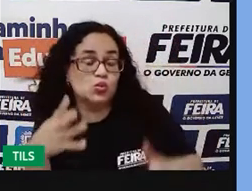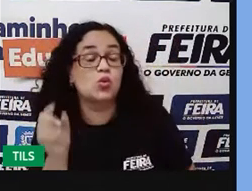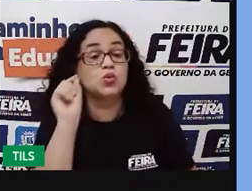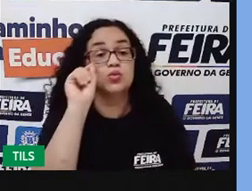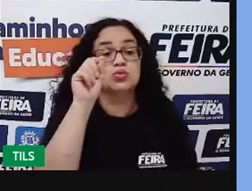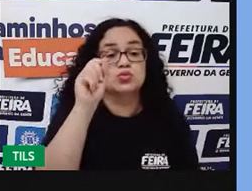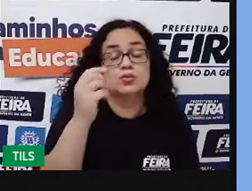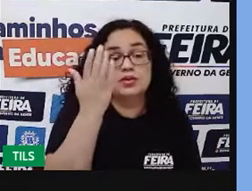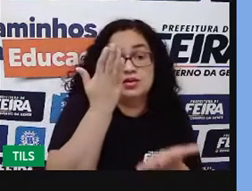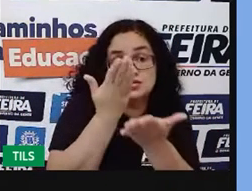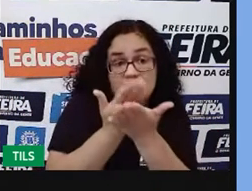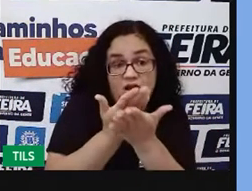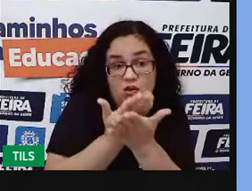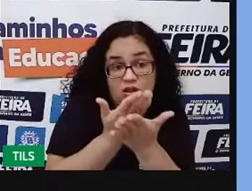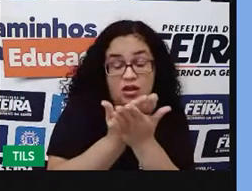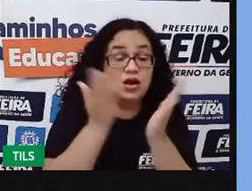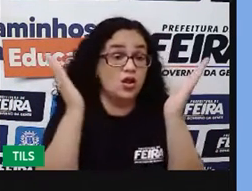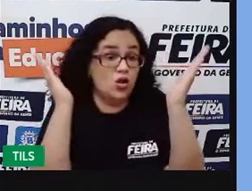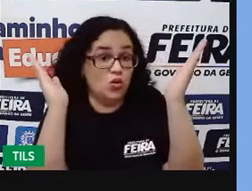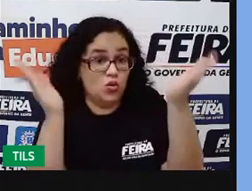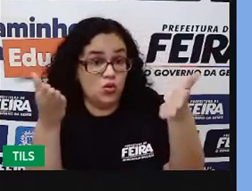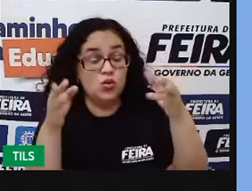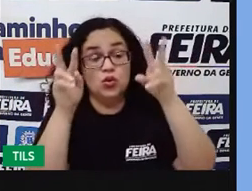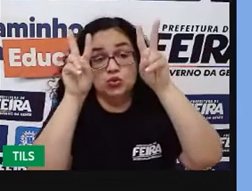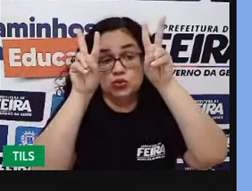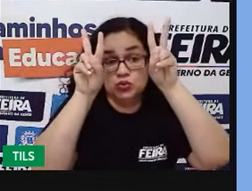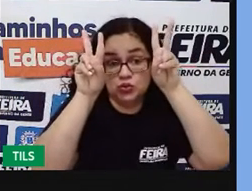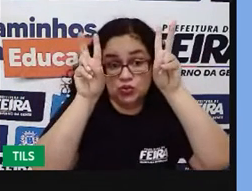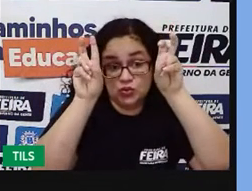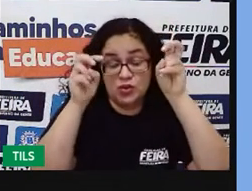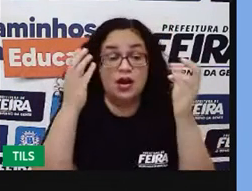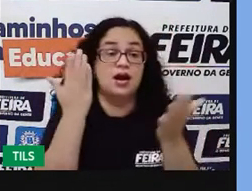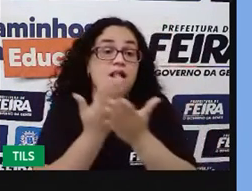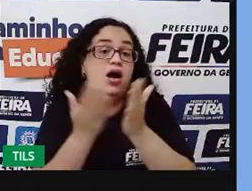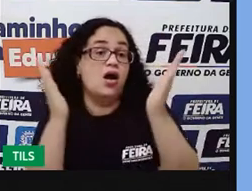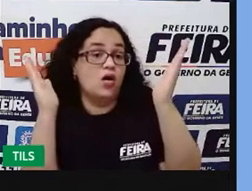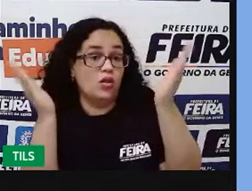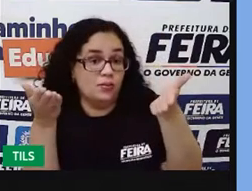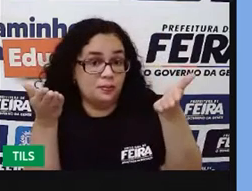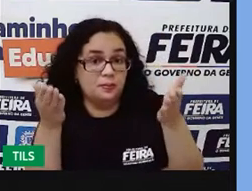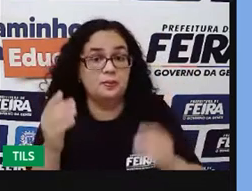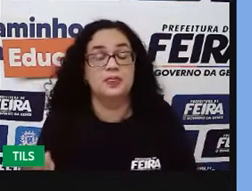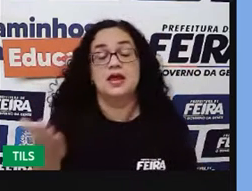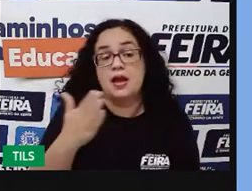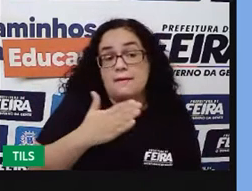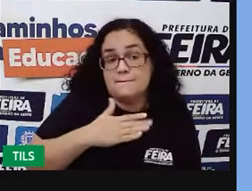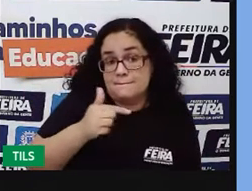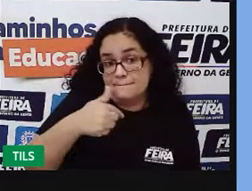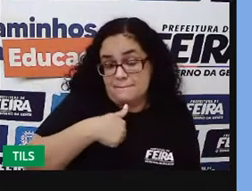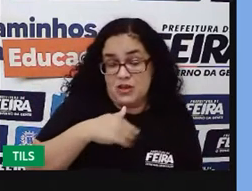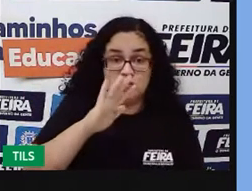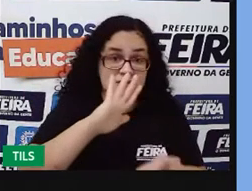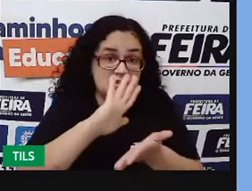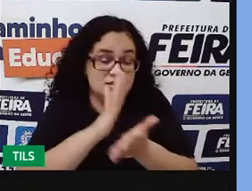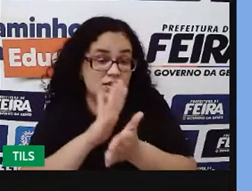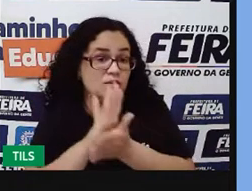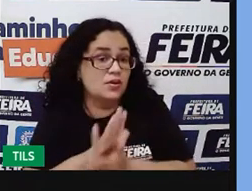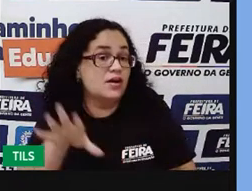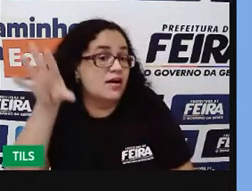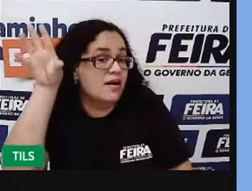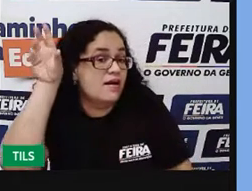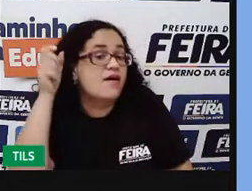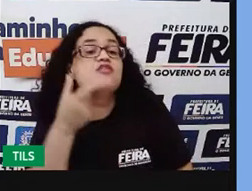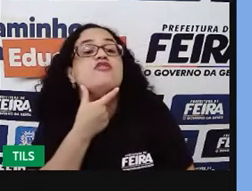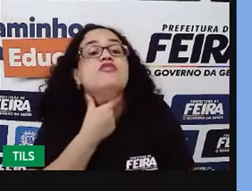nossa aula de hoje, sobre o tema da nossa aula de hoje. E ela diz assim, meu samba é a voz do povo.